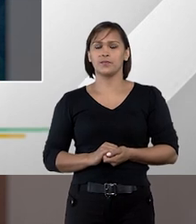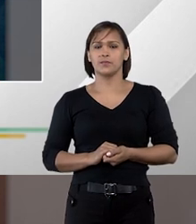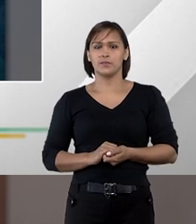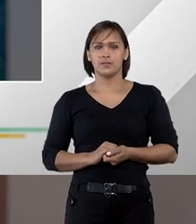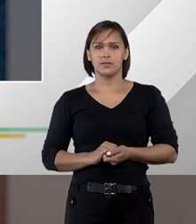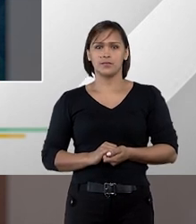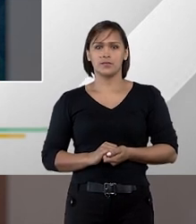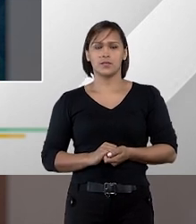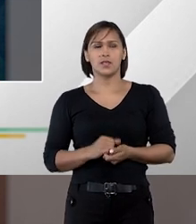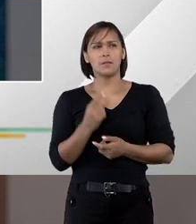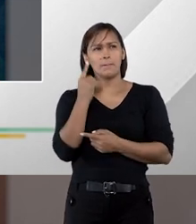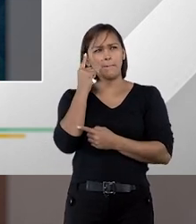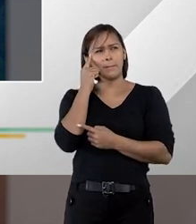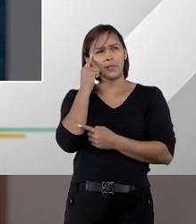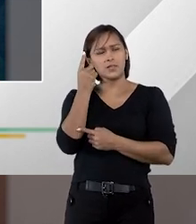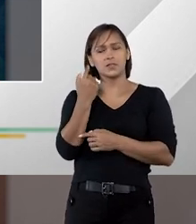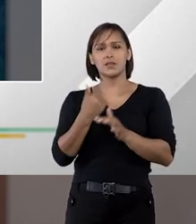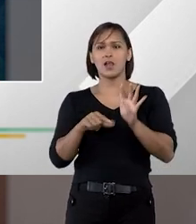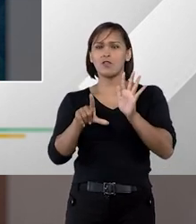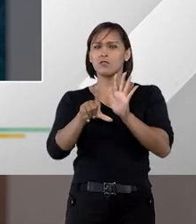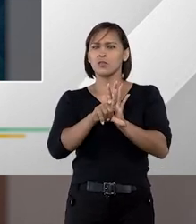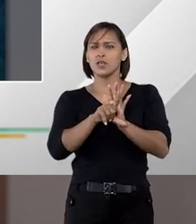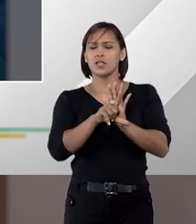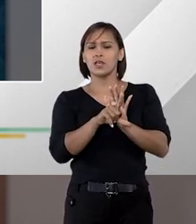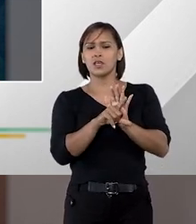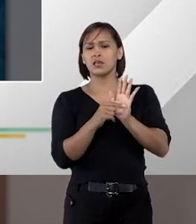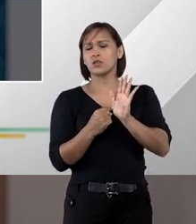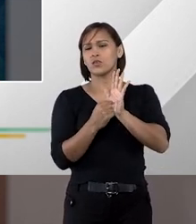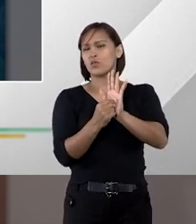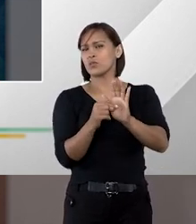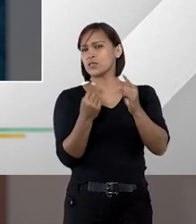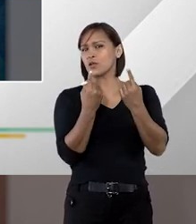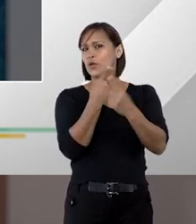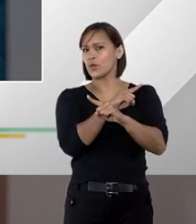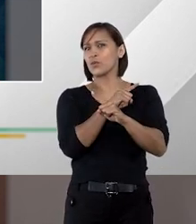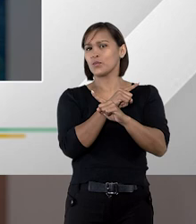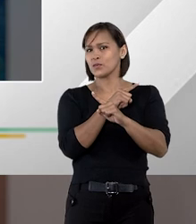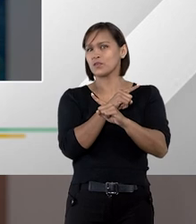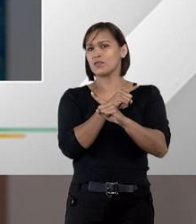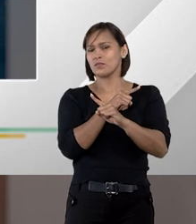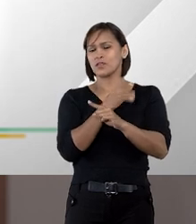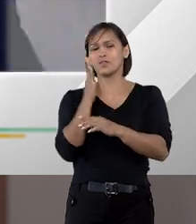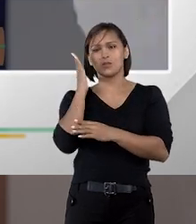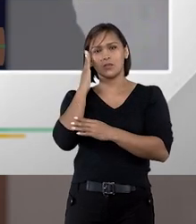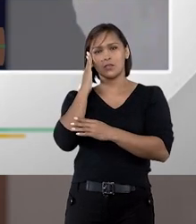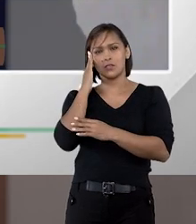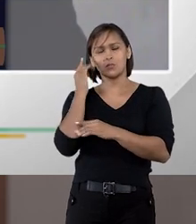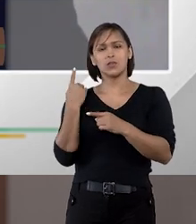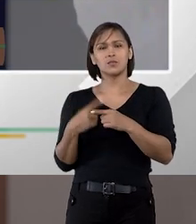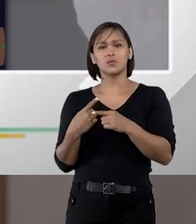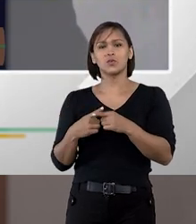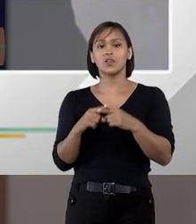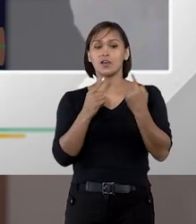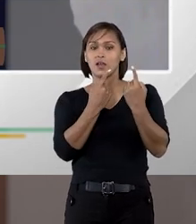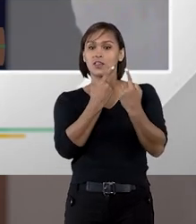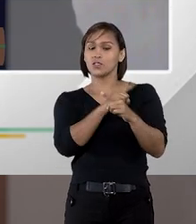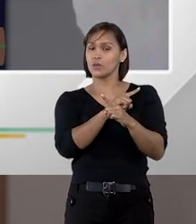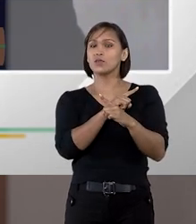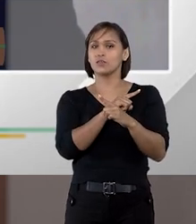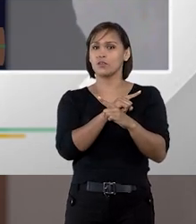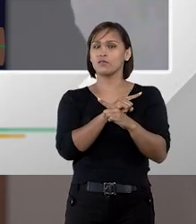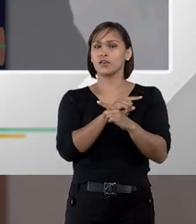Olha é impensável uma lei que não apresente alguma controvérsia na sua interpretação acho que as